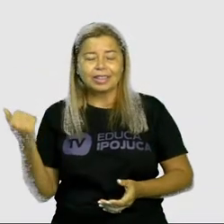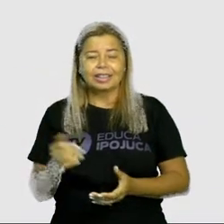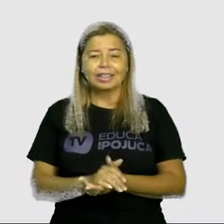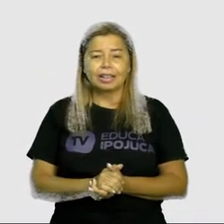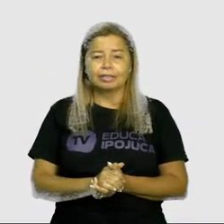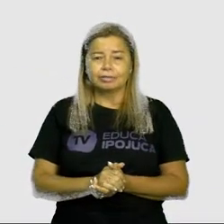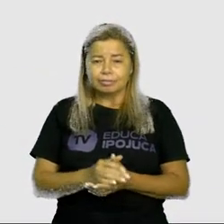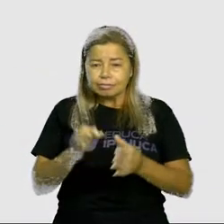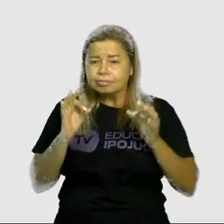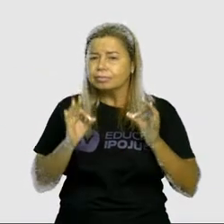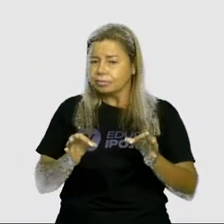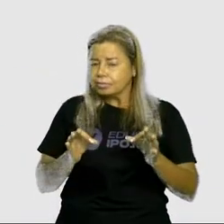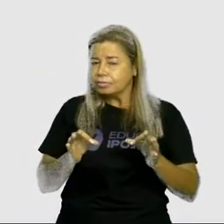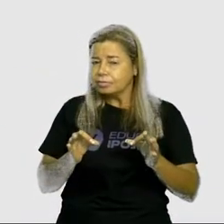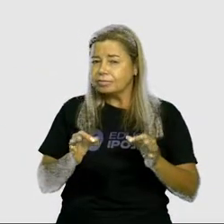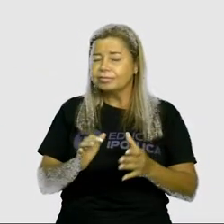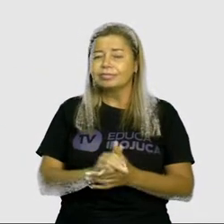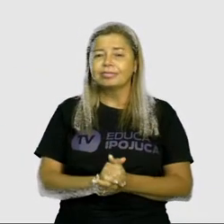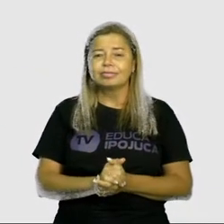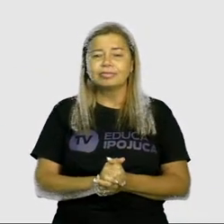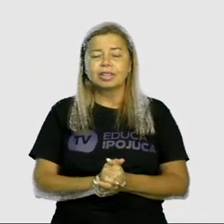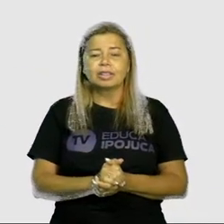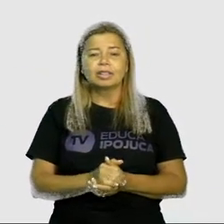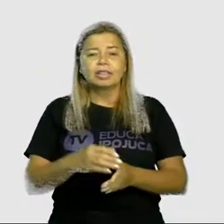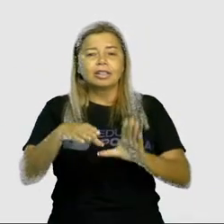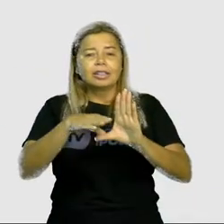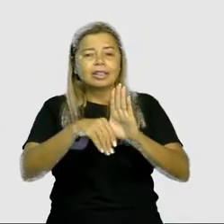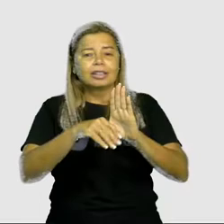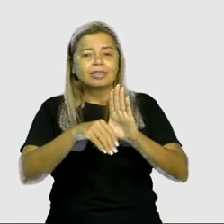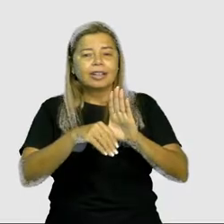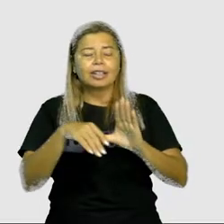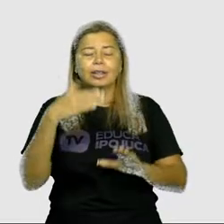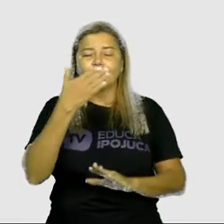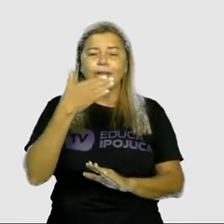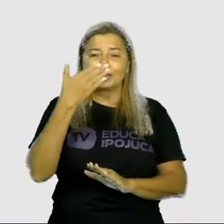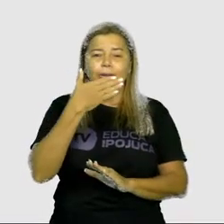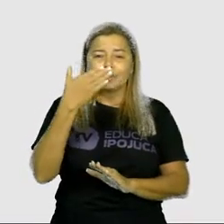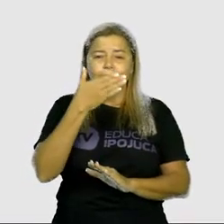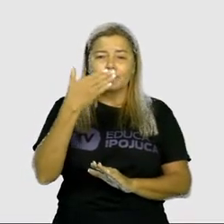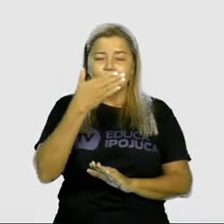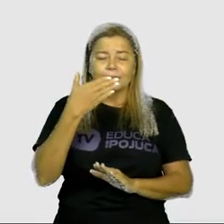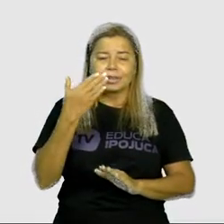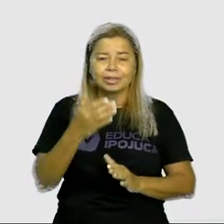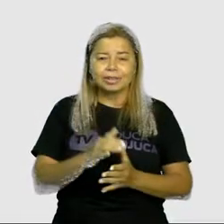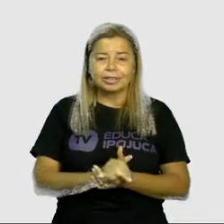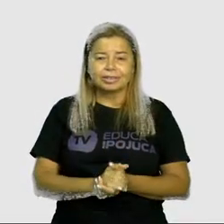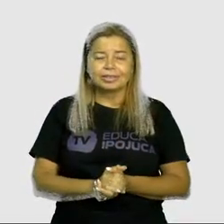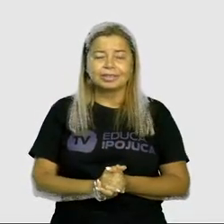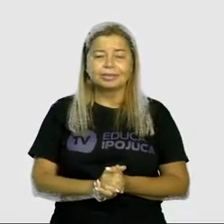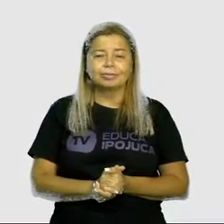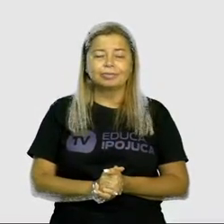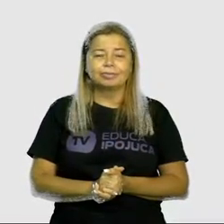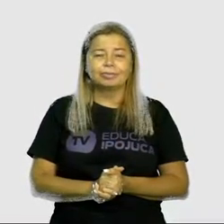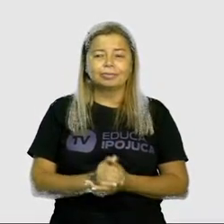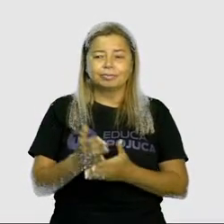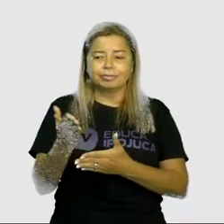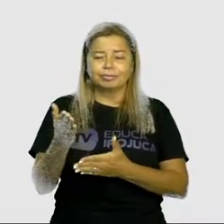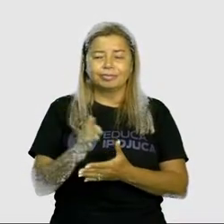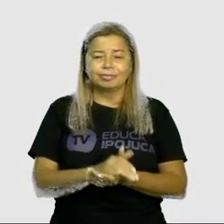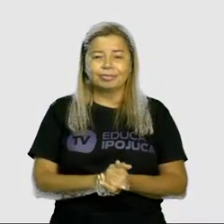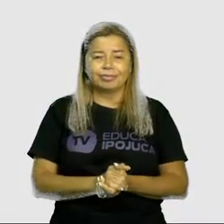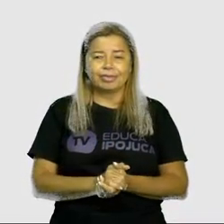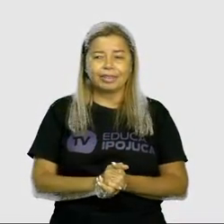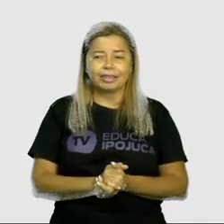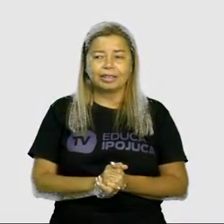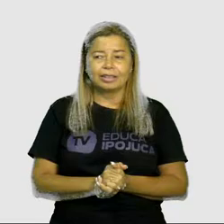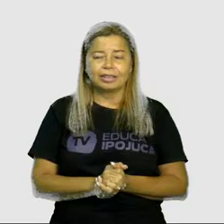Preparado? E aí, temos um trava-língua do doce. Aí, o doce perguntou para o doce, qual é o doce